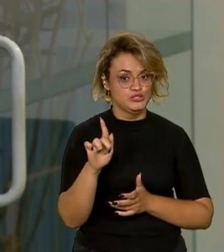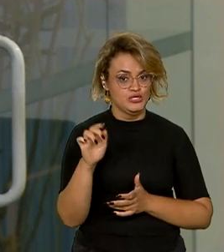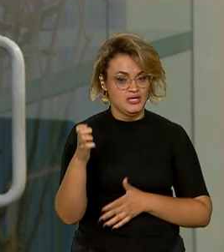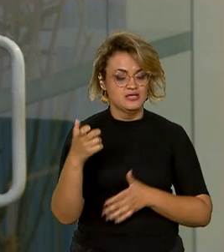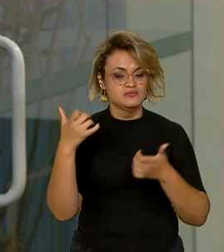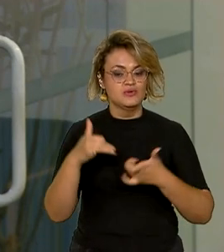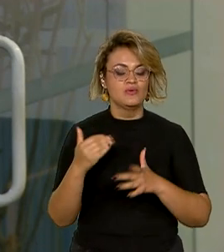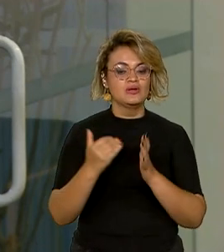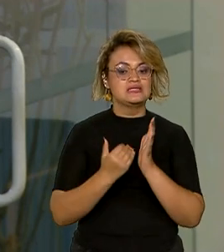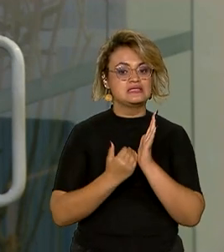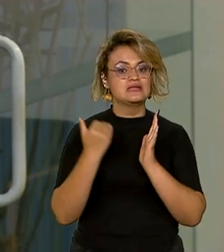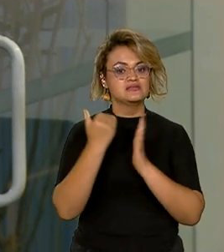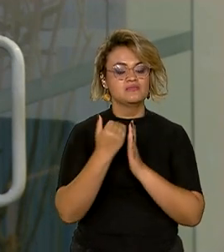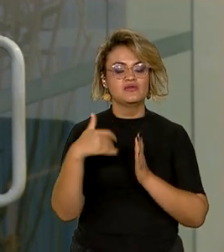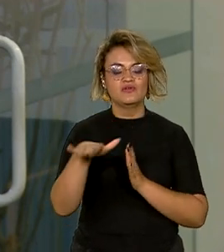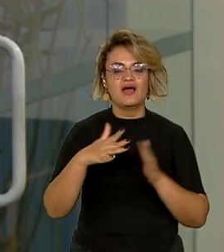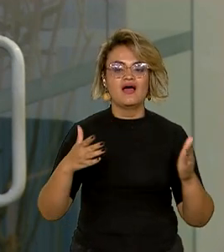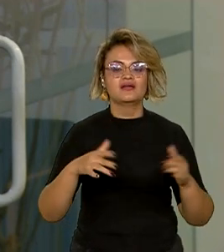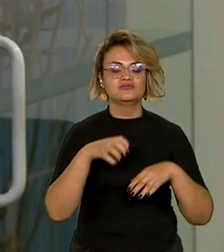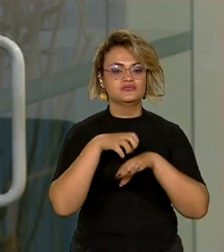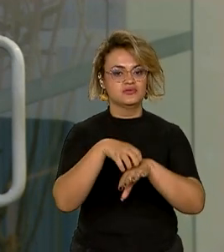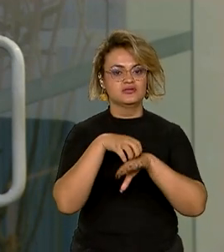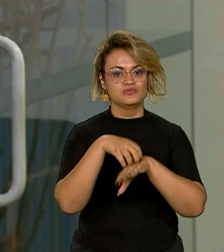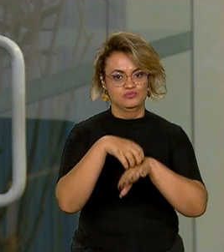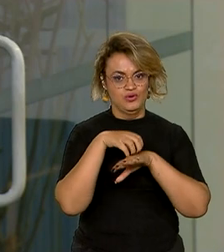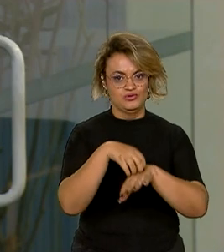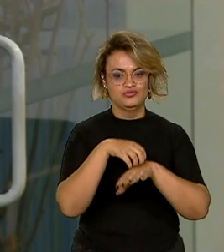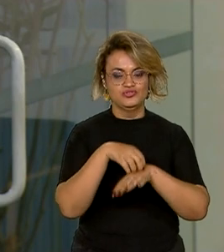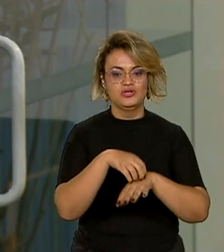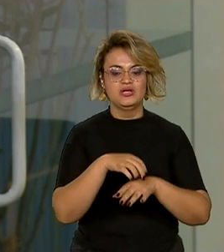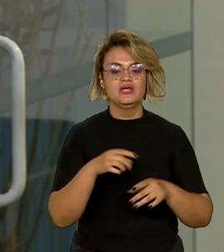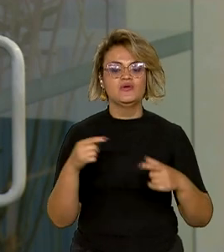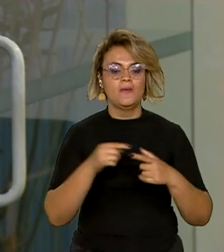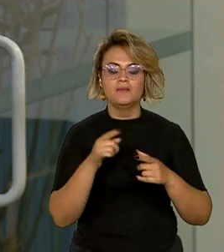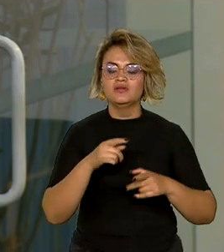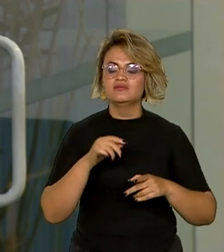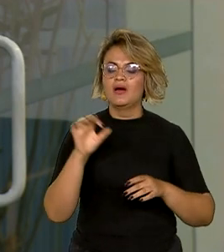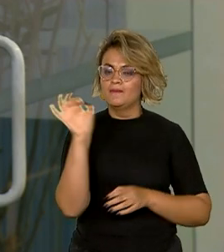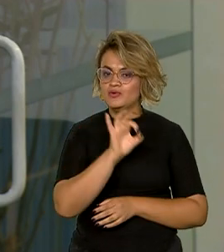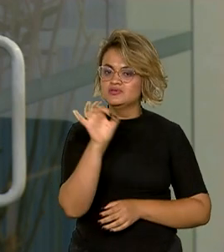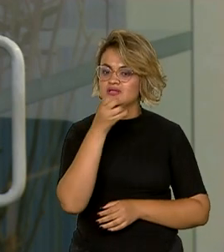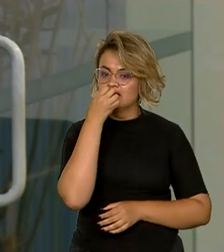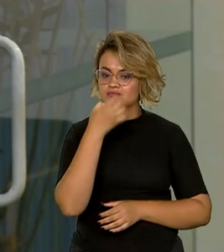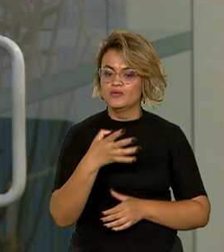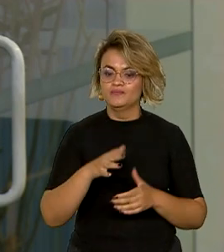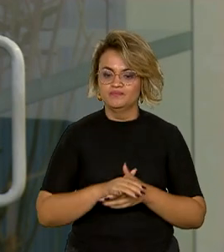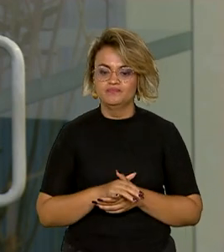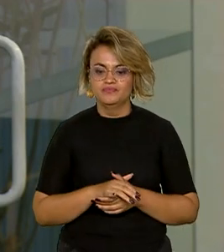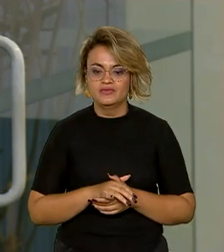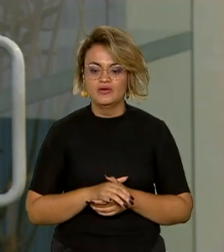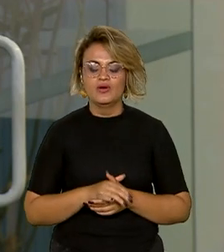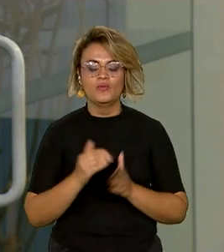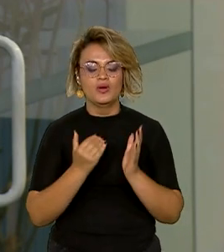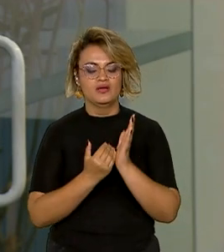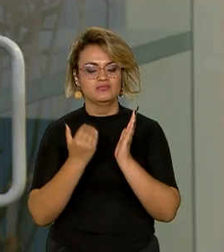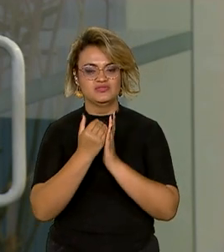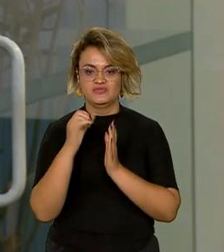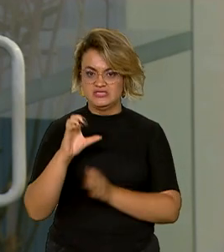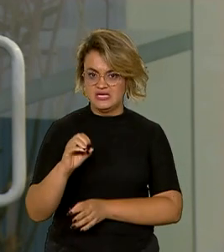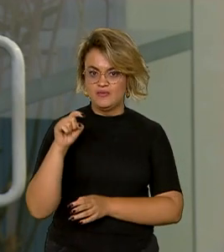crescimento foi puxado pelo setor de transportes, que representa a maior proporção nesse índice. O crescimento foi de 0